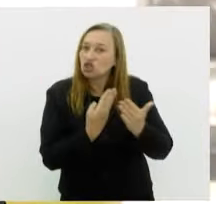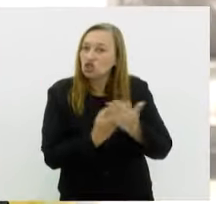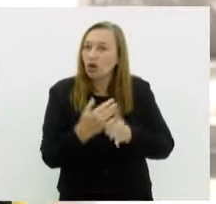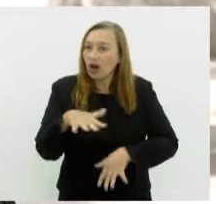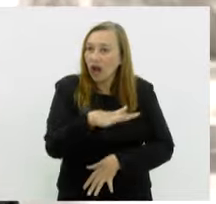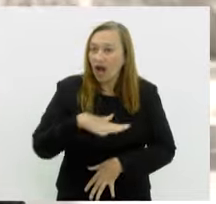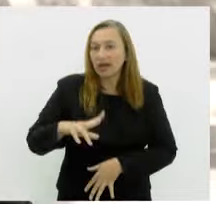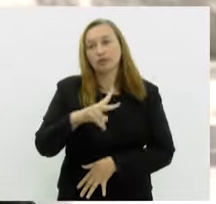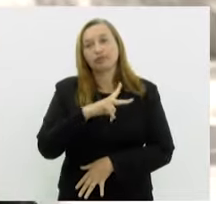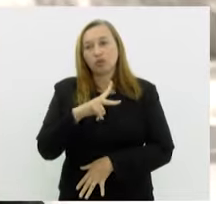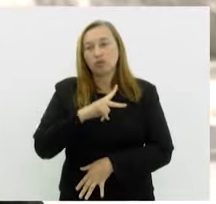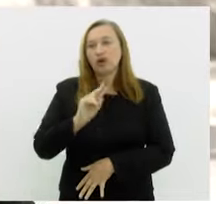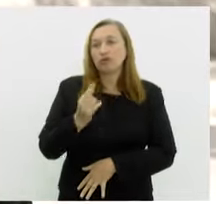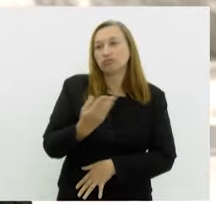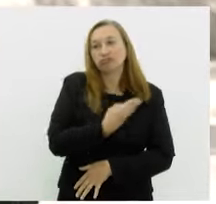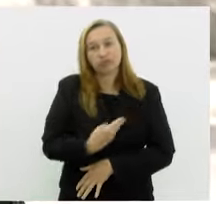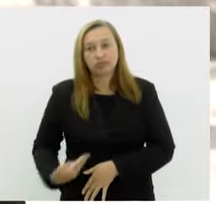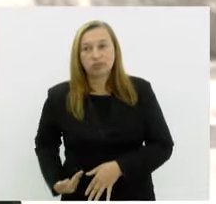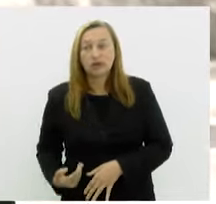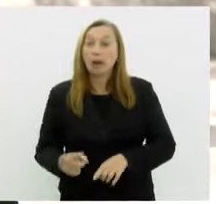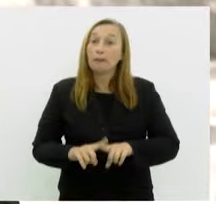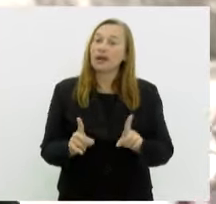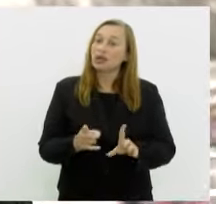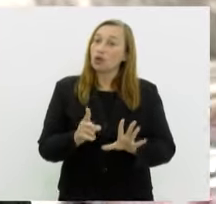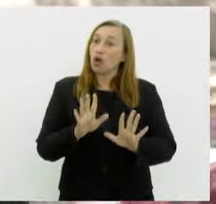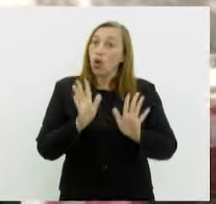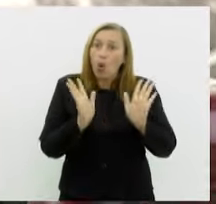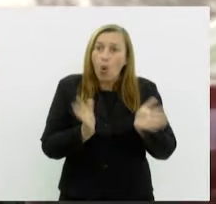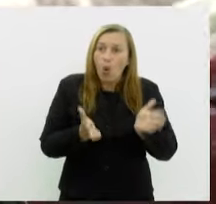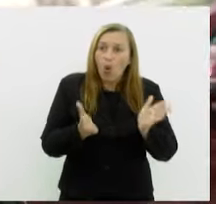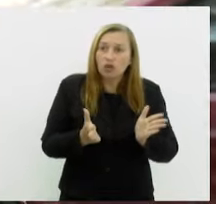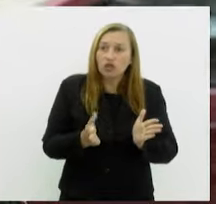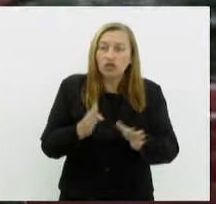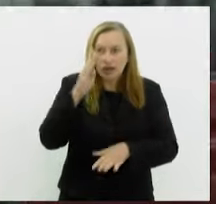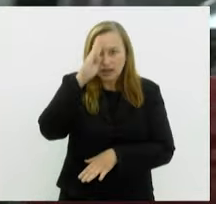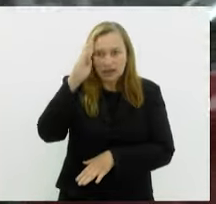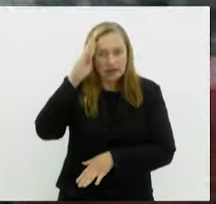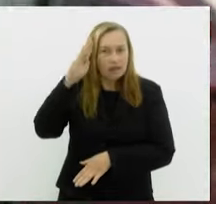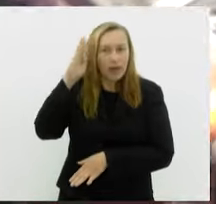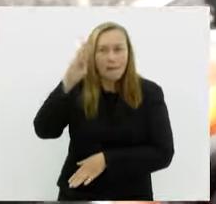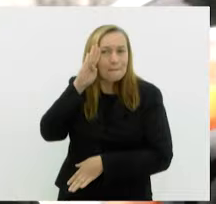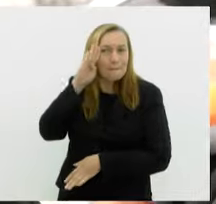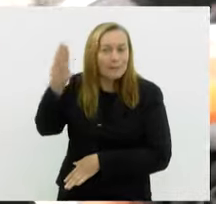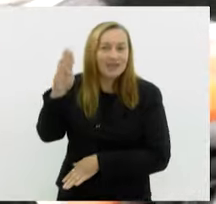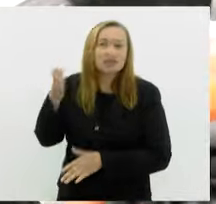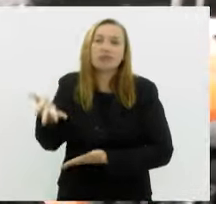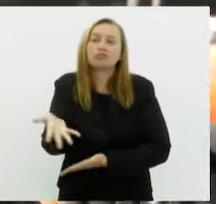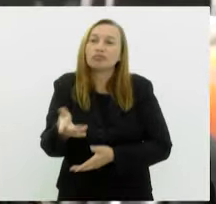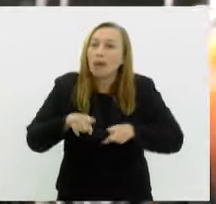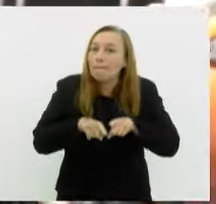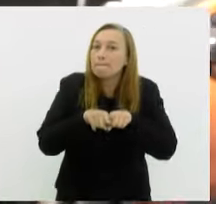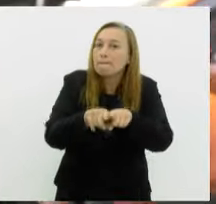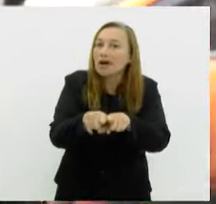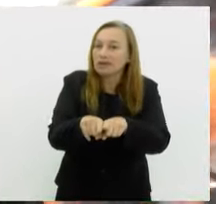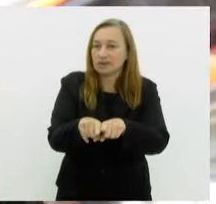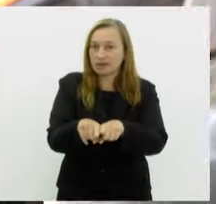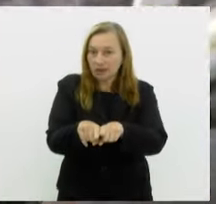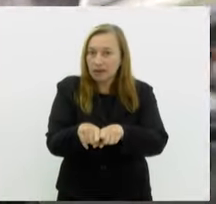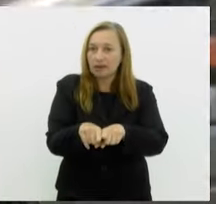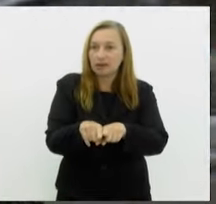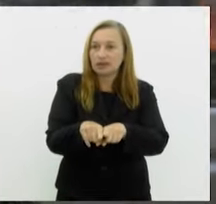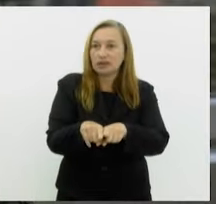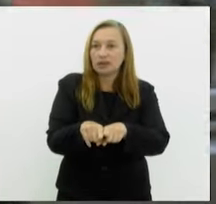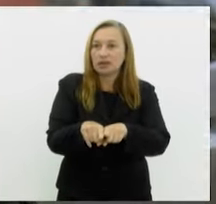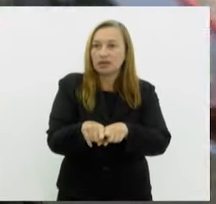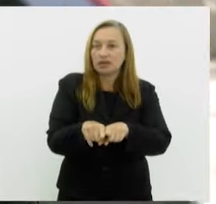pública quanto da particular. Mas, pasme! Hoje, a academia tem sido uma das nossas principais parceiras, né? Através dos seus